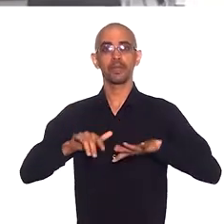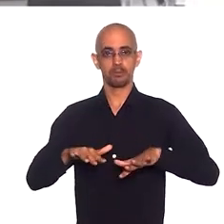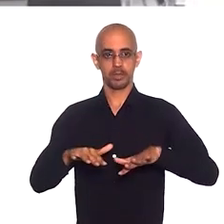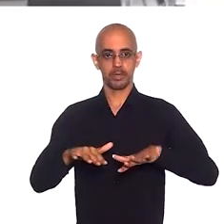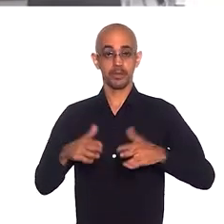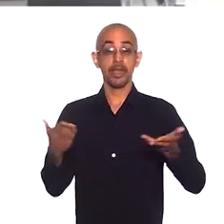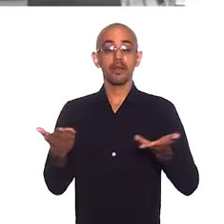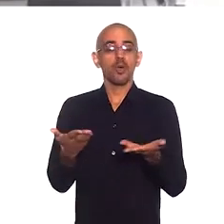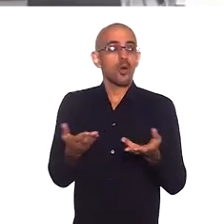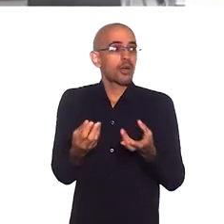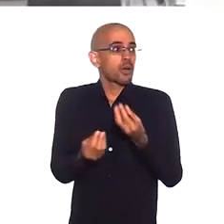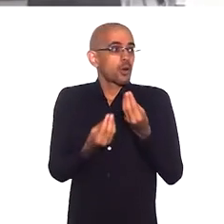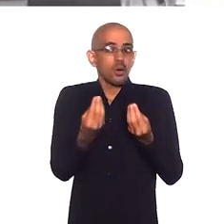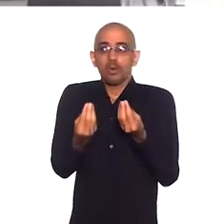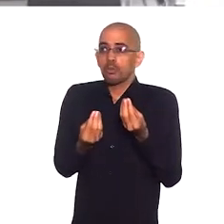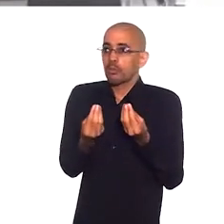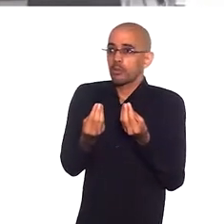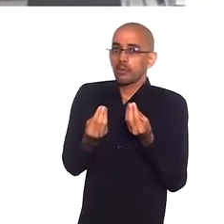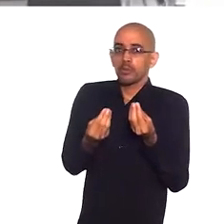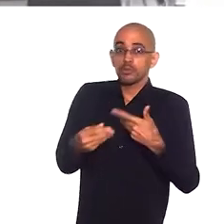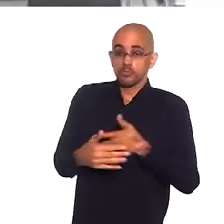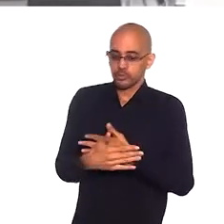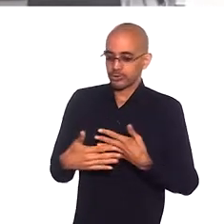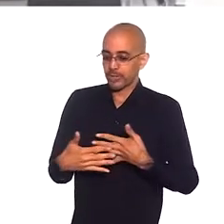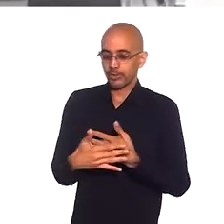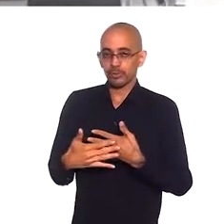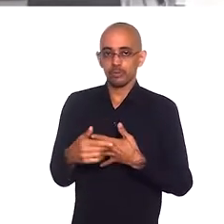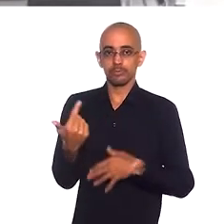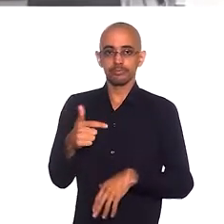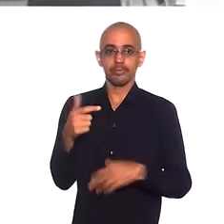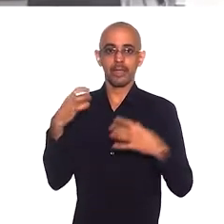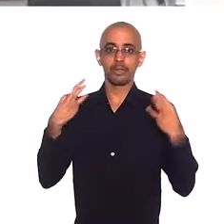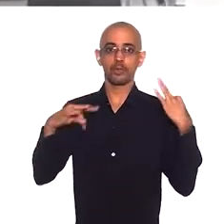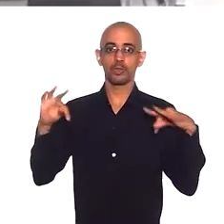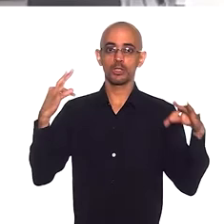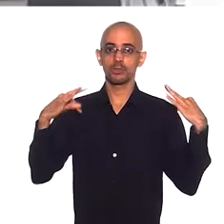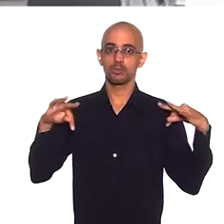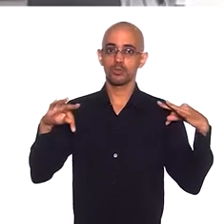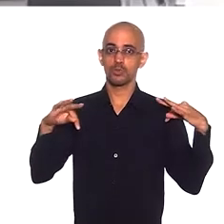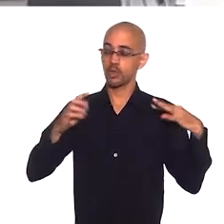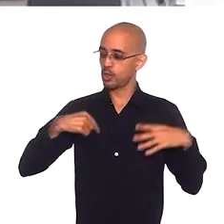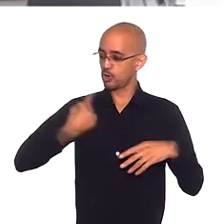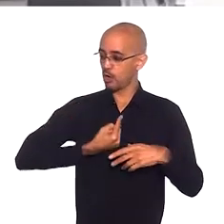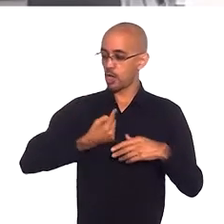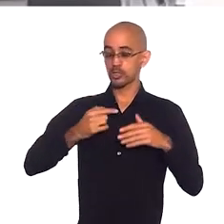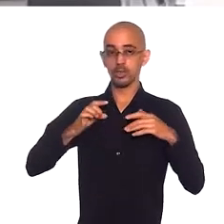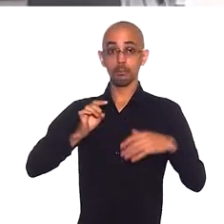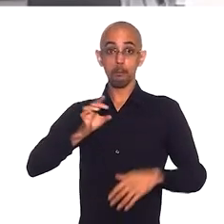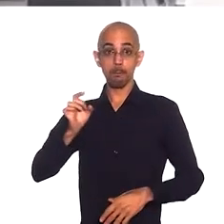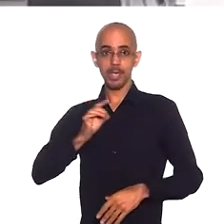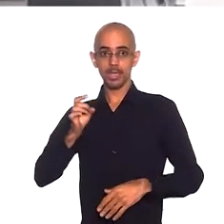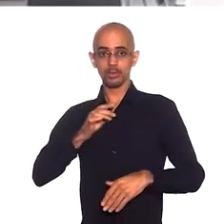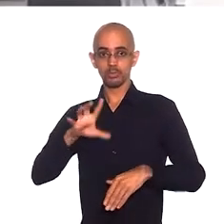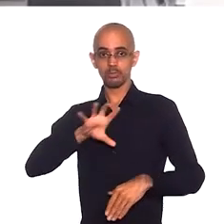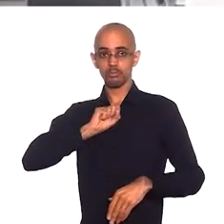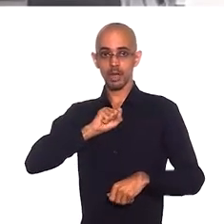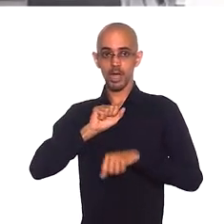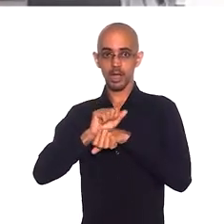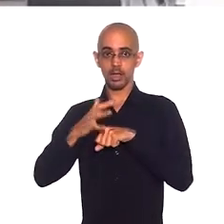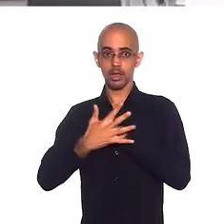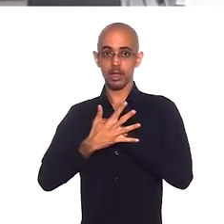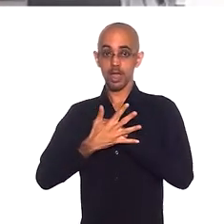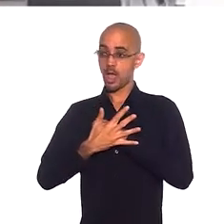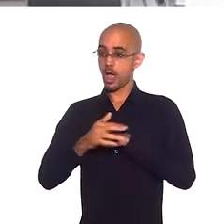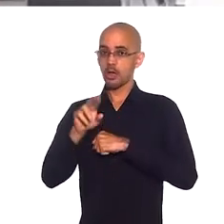A feira no centro, cidade sem turista. E a gente com medo do contágio. A universidade